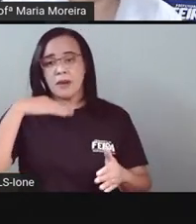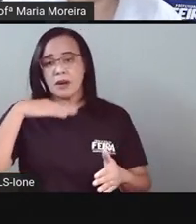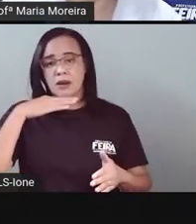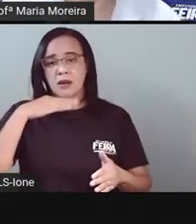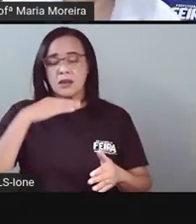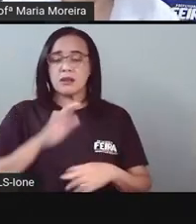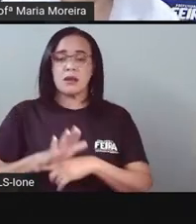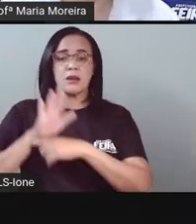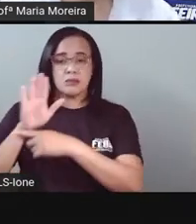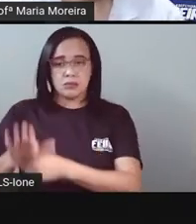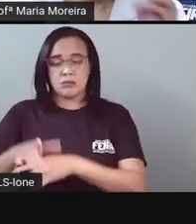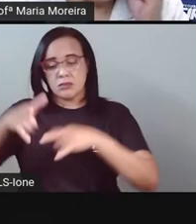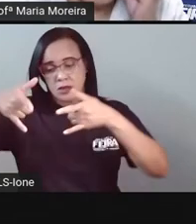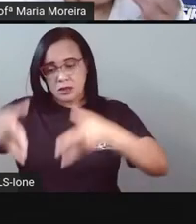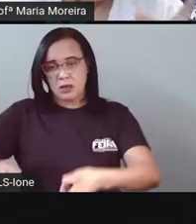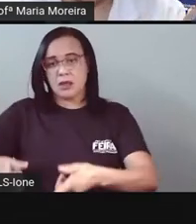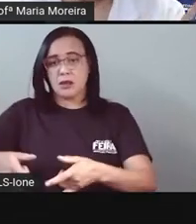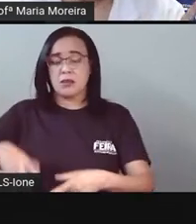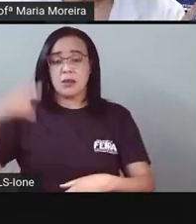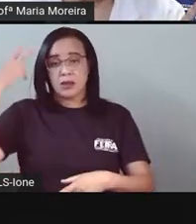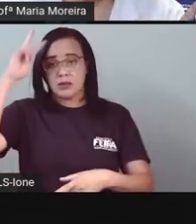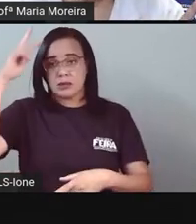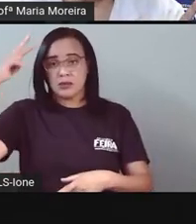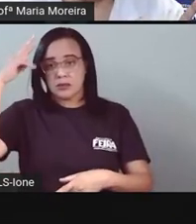Ligeirinho Uma